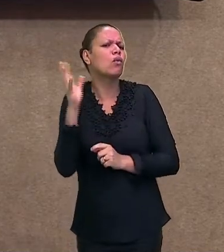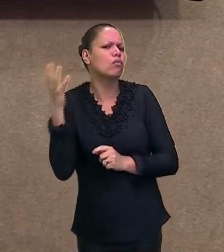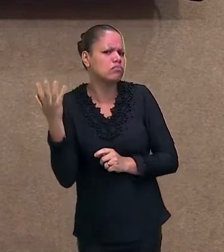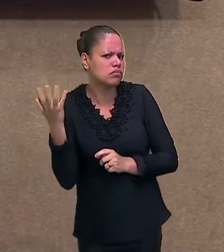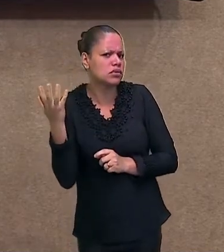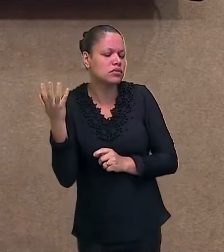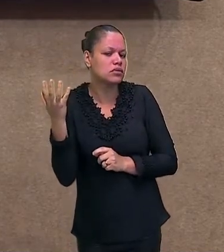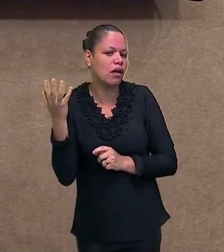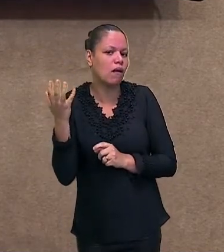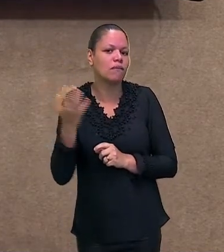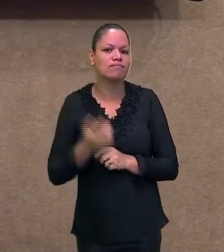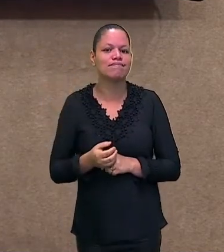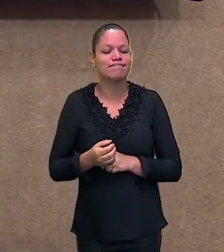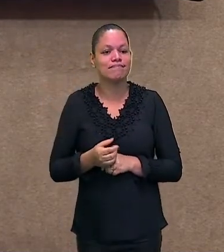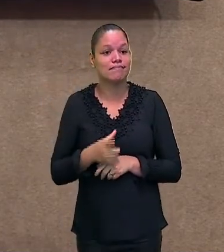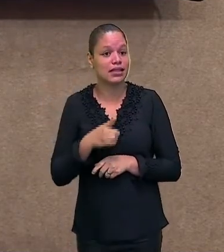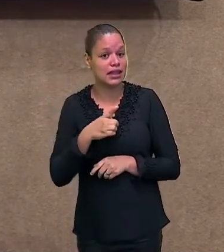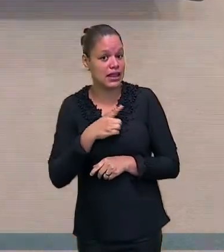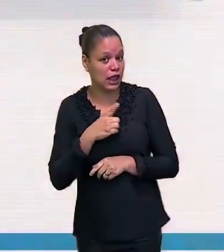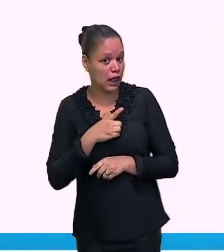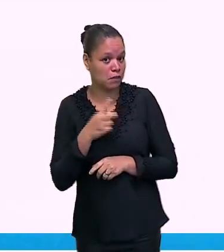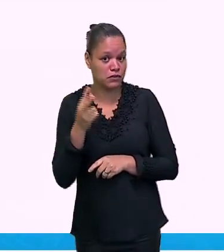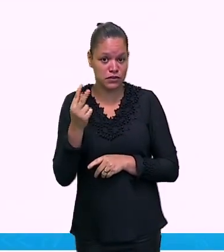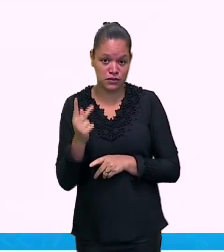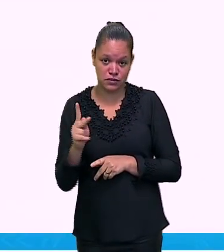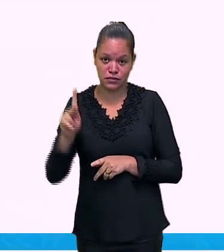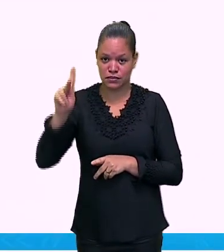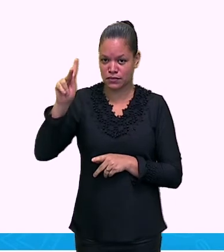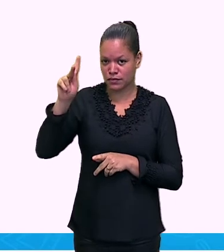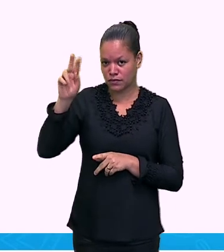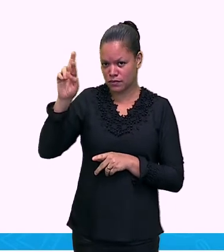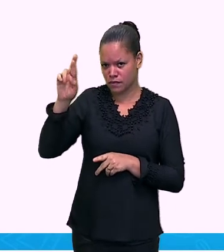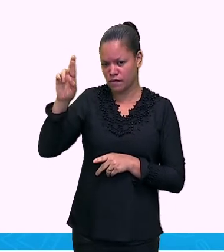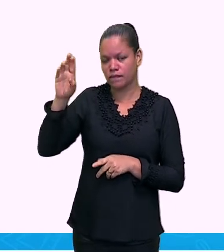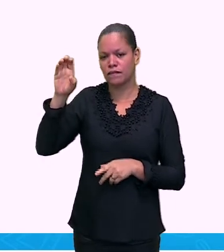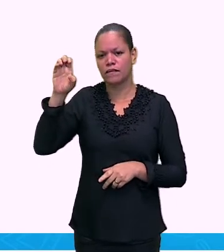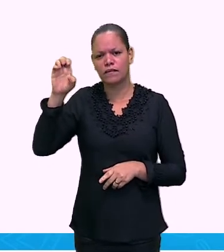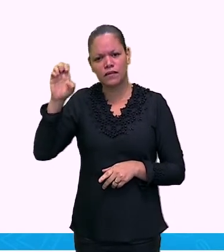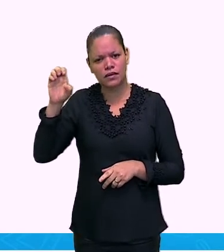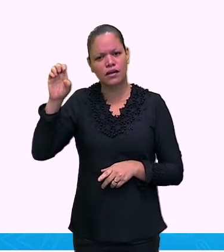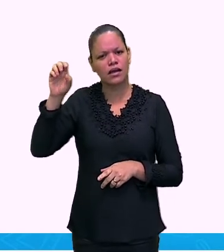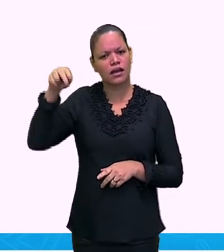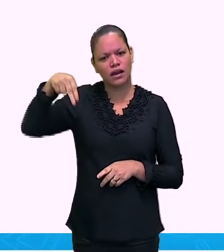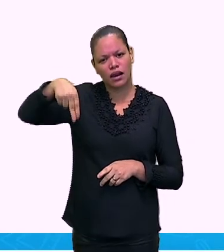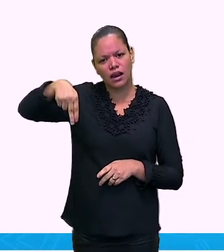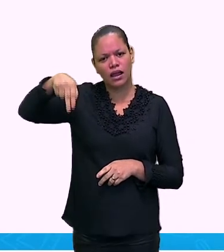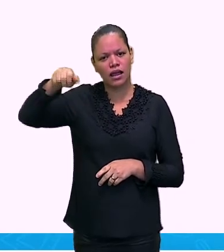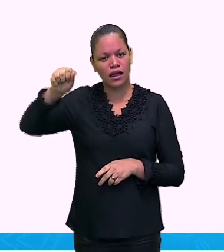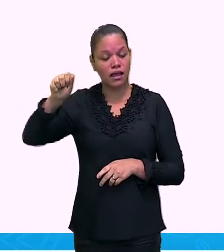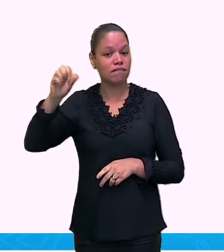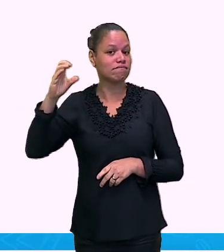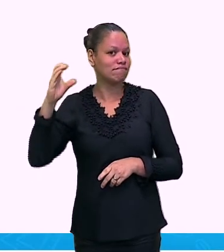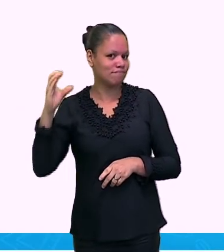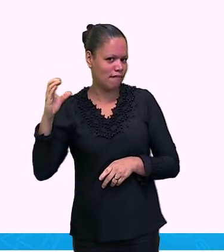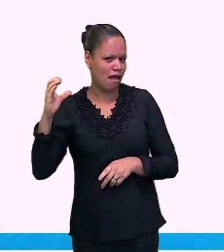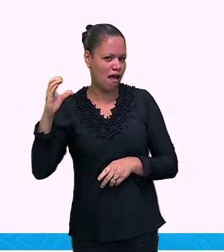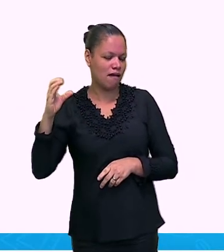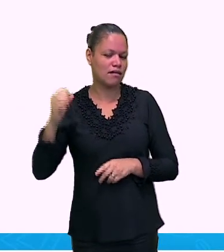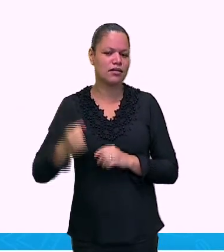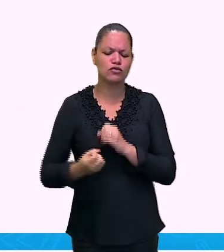Os krenak. Eles é que ficaram como remanescentes desse povo, e eles